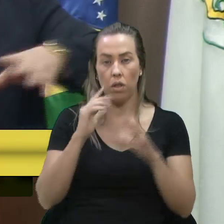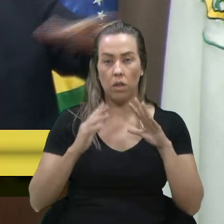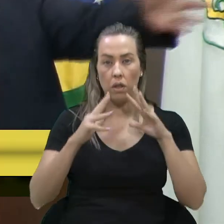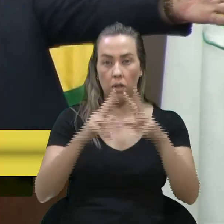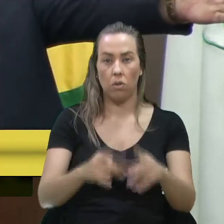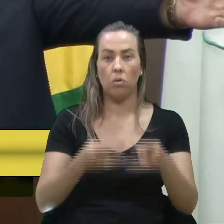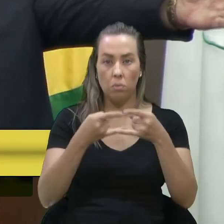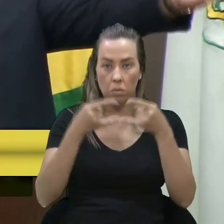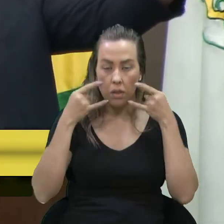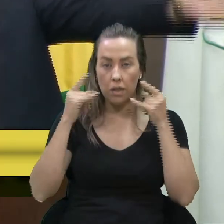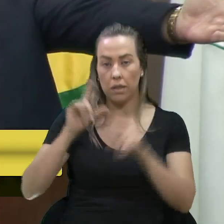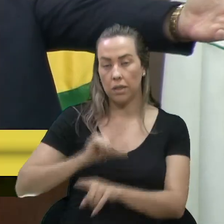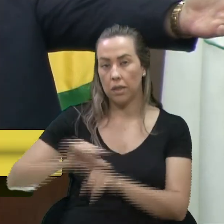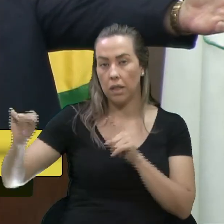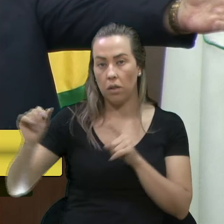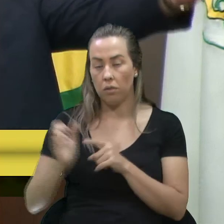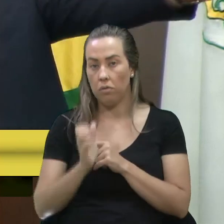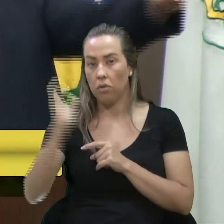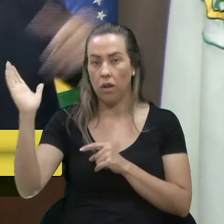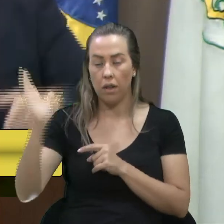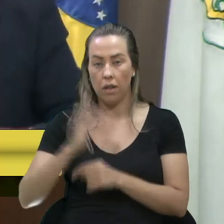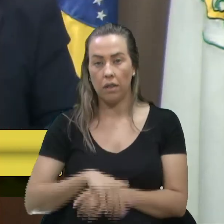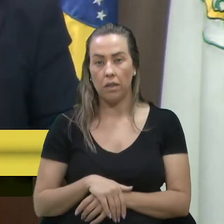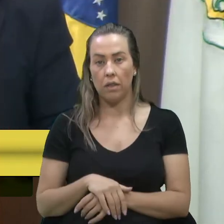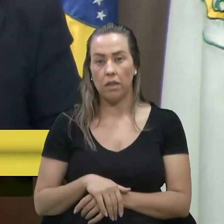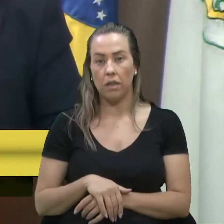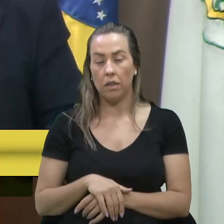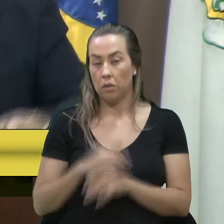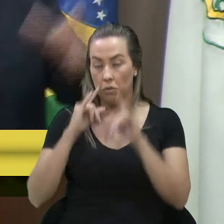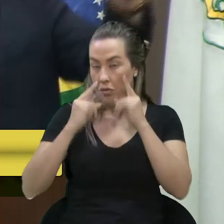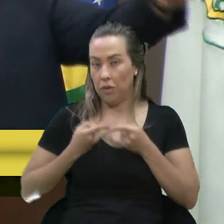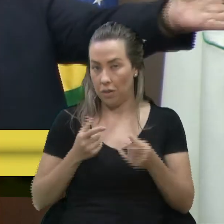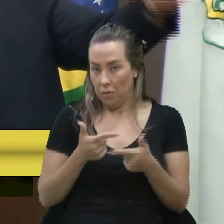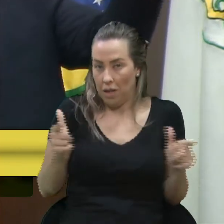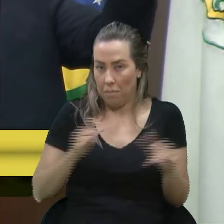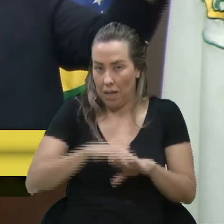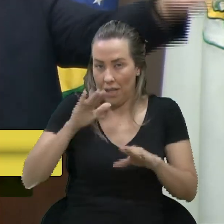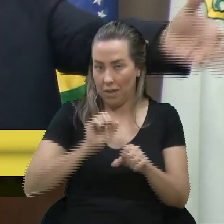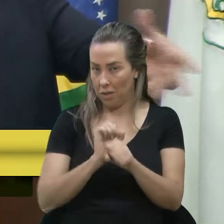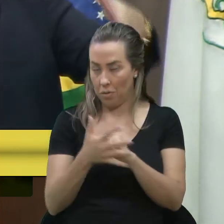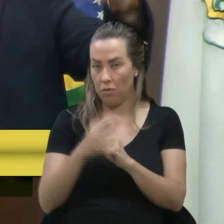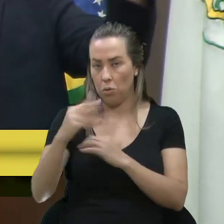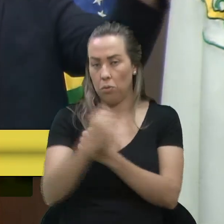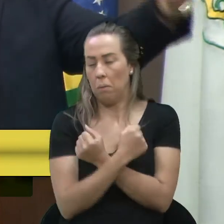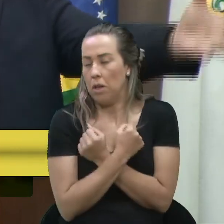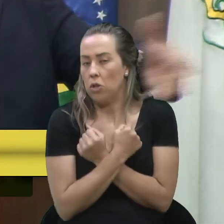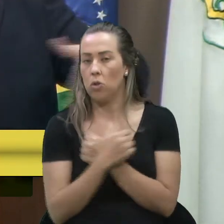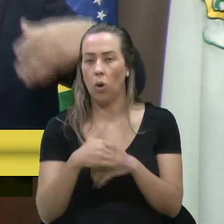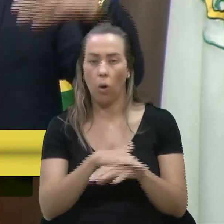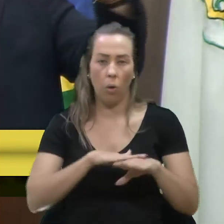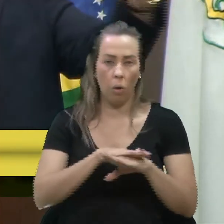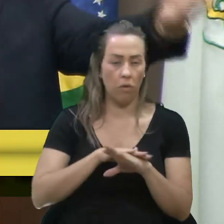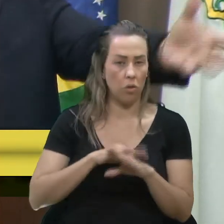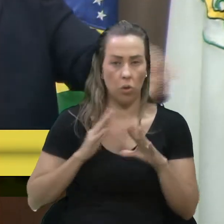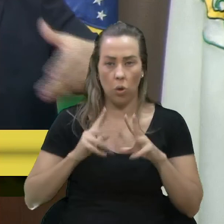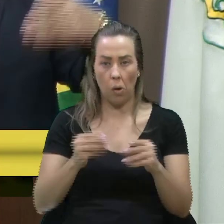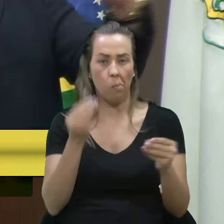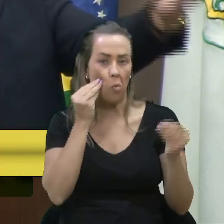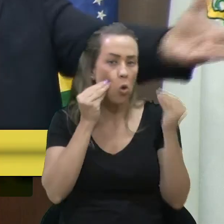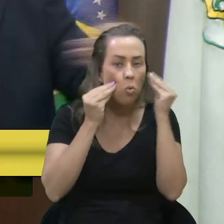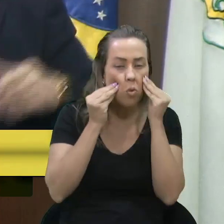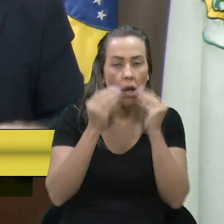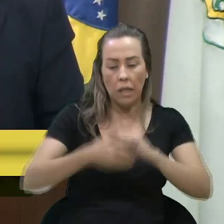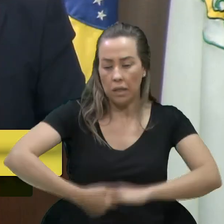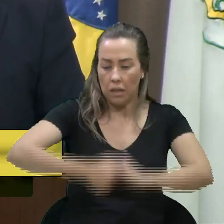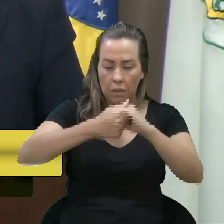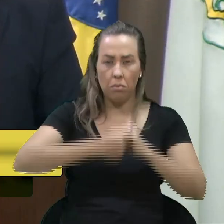mundo de máscara, quando saímos ali daquela porta o vírus já não está mais, porque ali todo mundo se abraçou, se conversou, se beijou, se deu